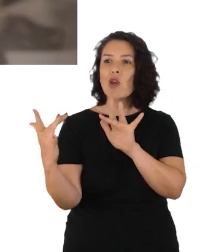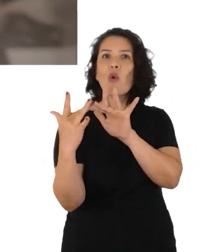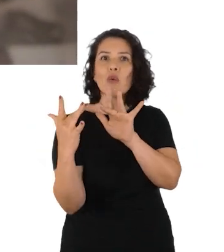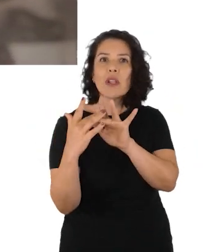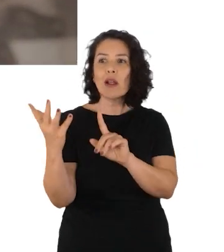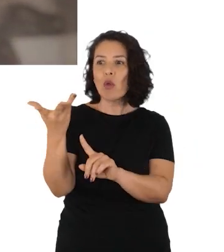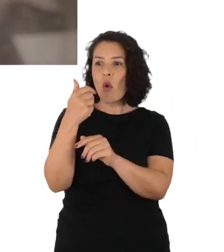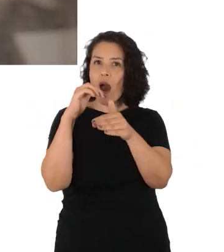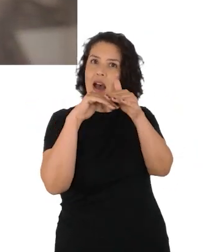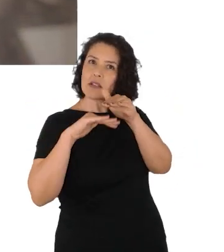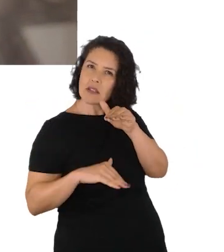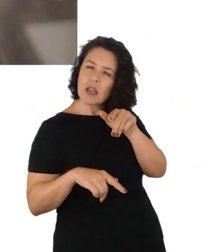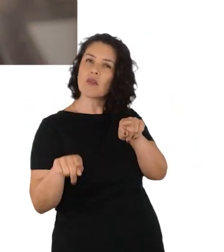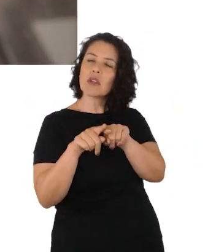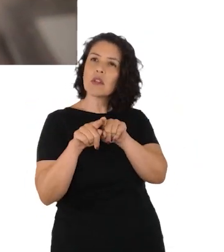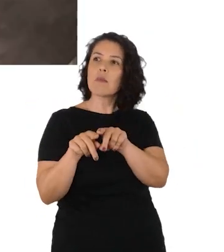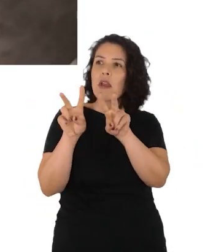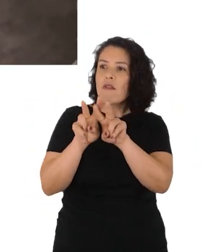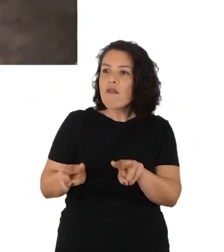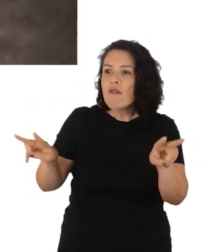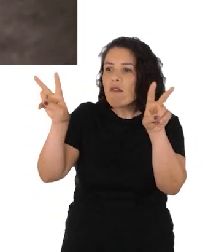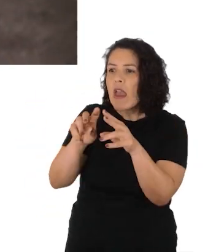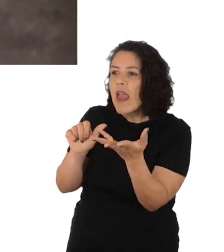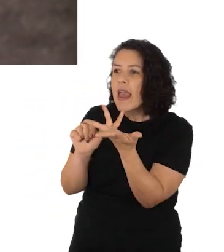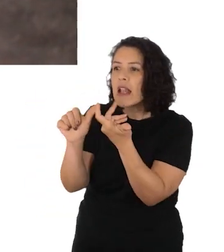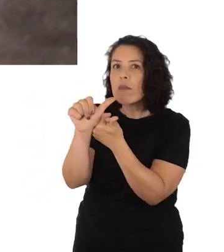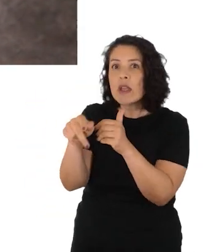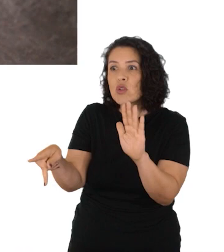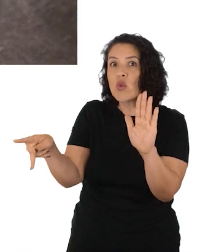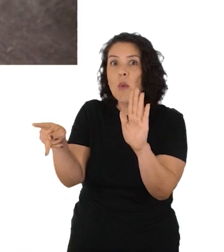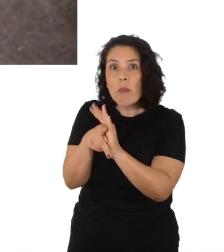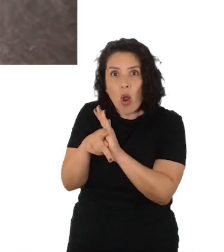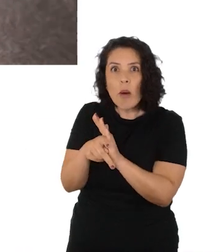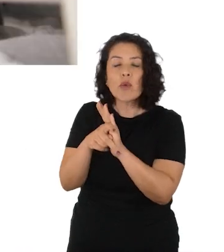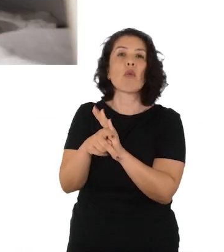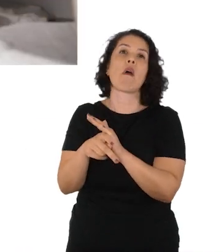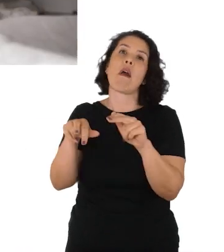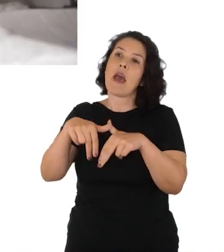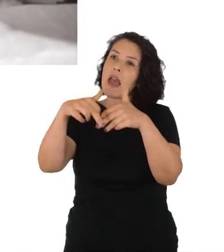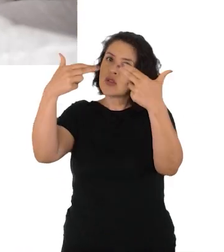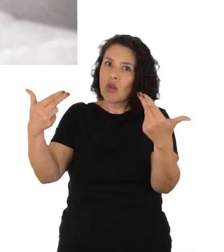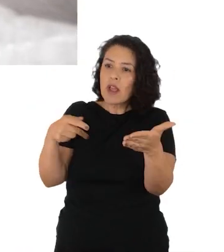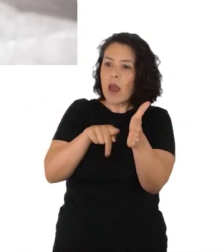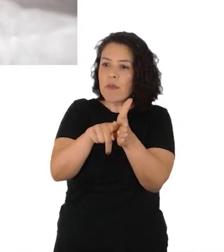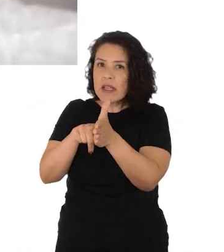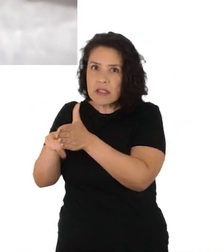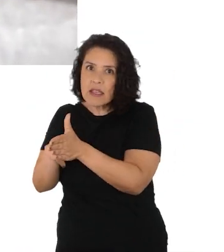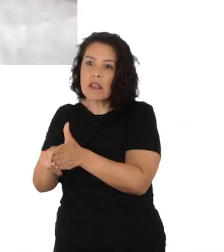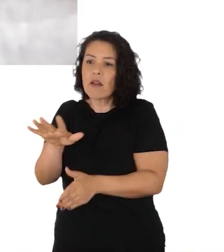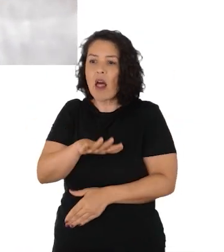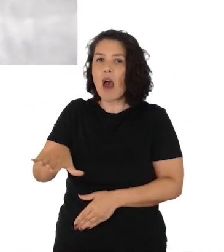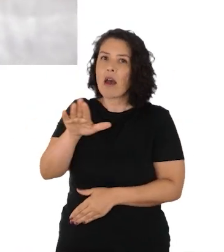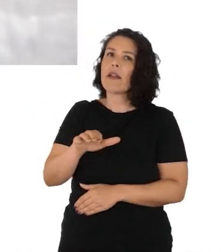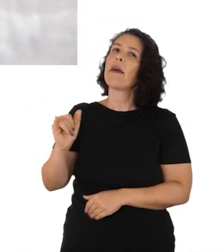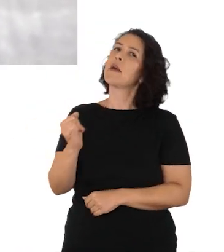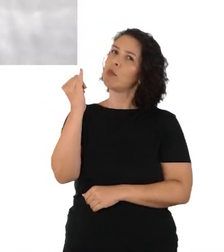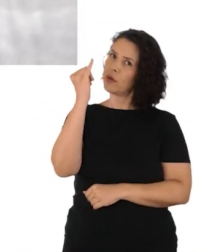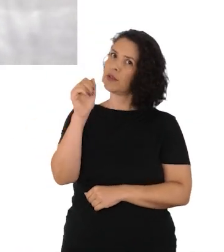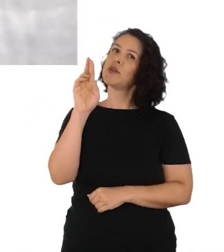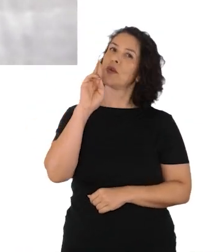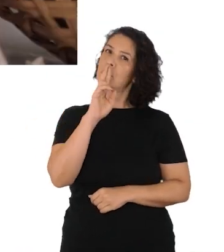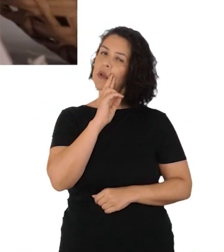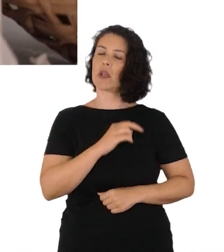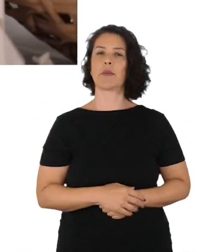primeira vez ter o contato com acervos e visualizar especialmente elementos da cultura etnográfica local tão